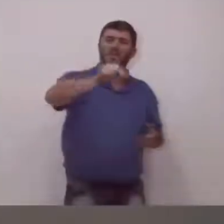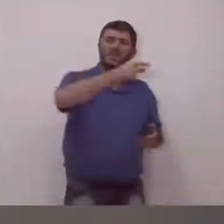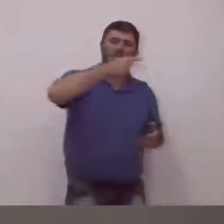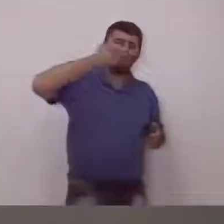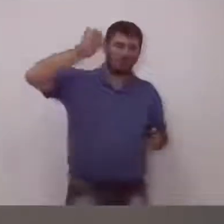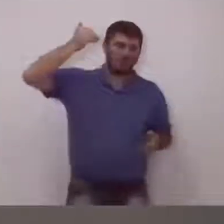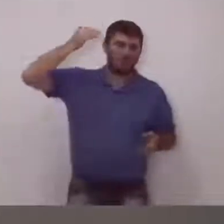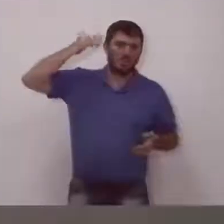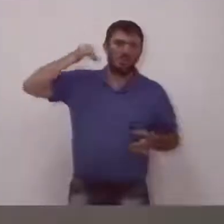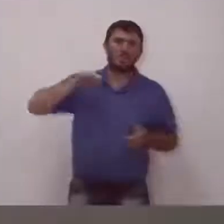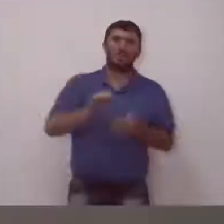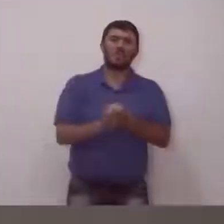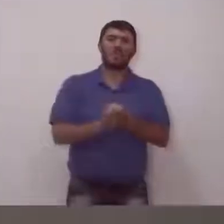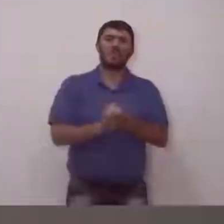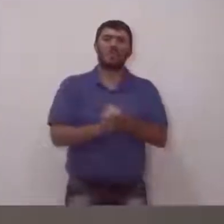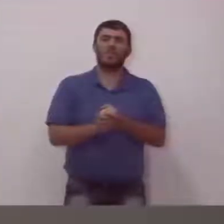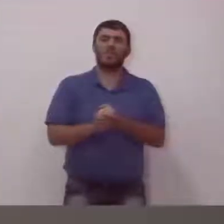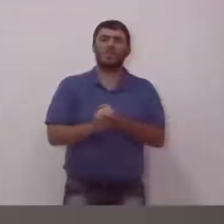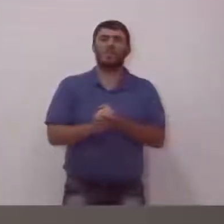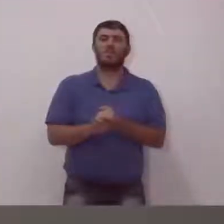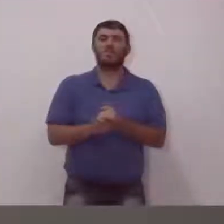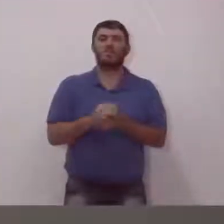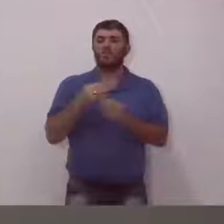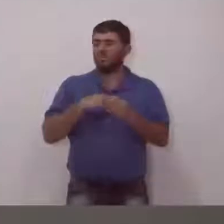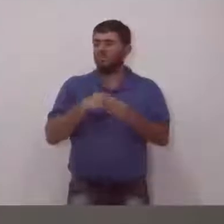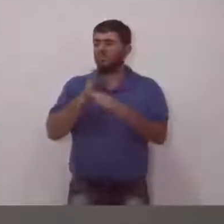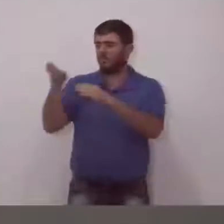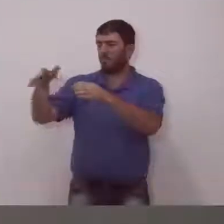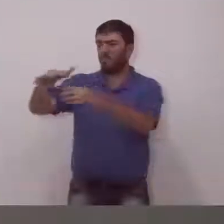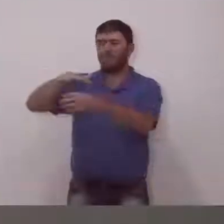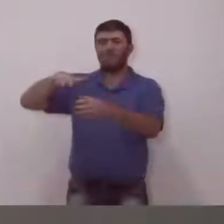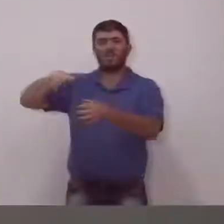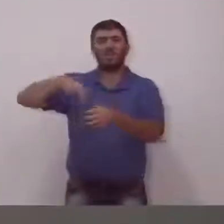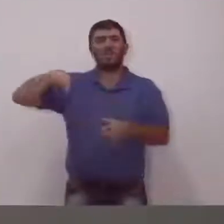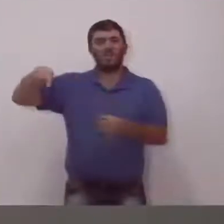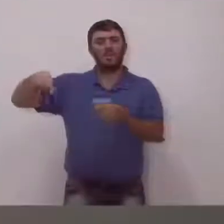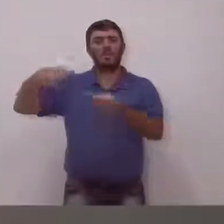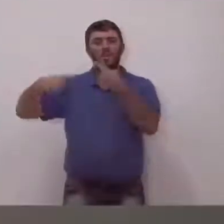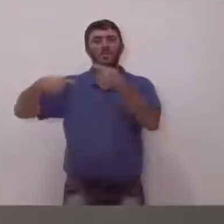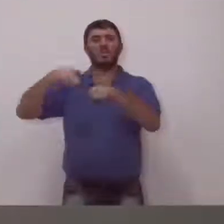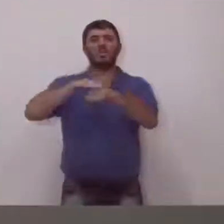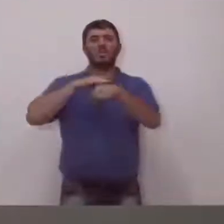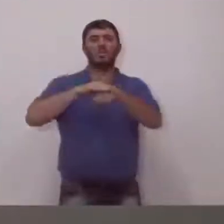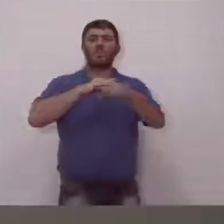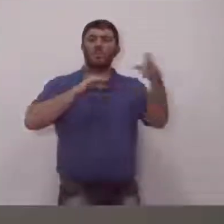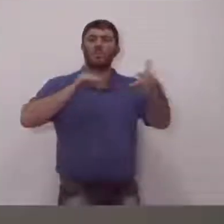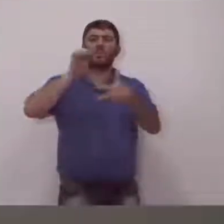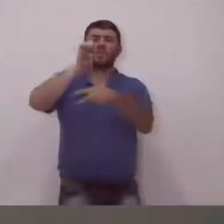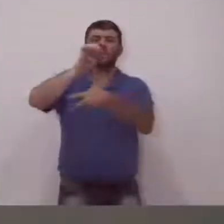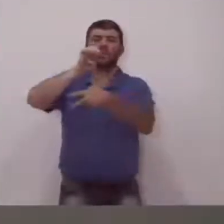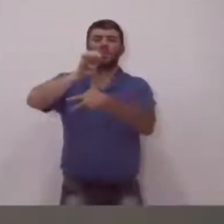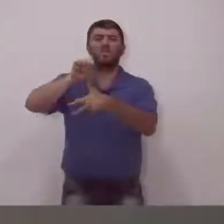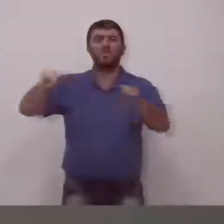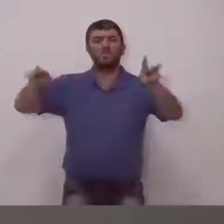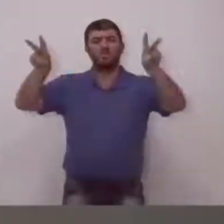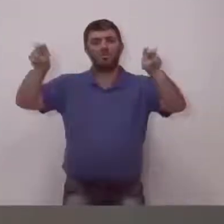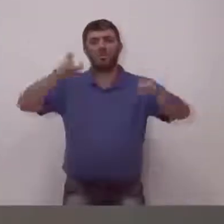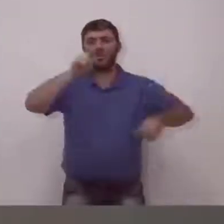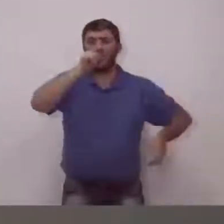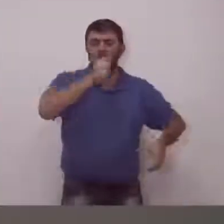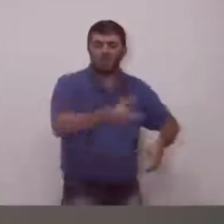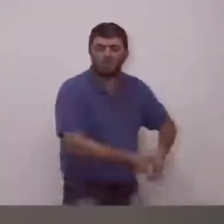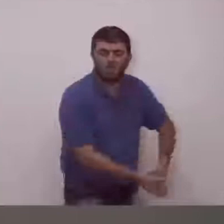da época, Ana Genesini, naquela região, brigando também e conversando com o Executivo em relação ao esgoto. Uma parte